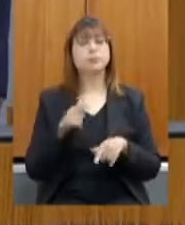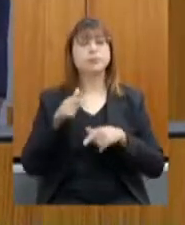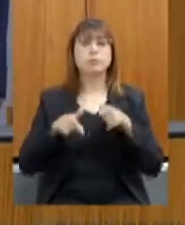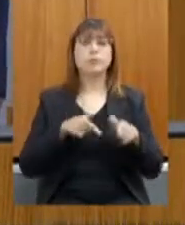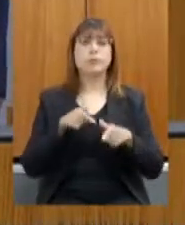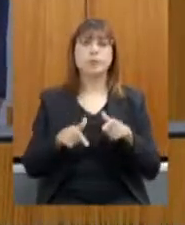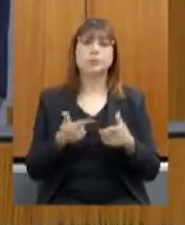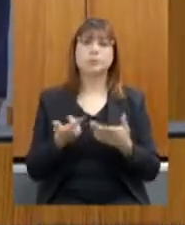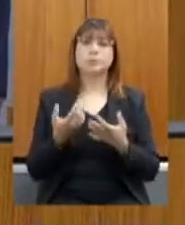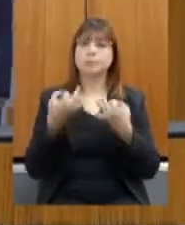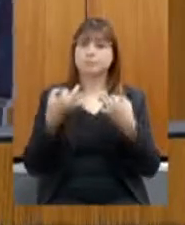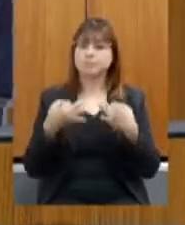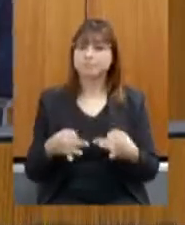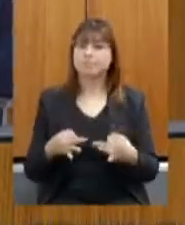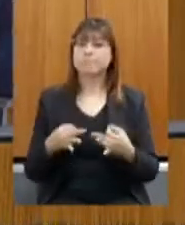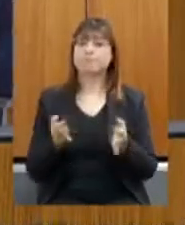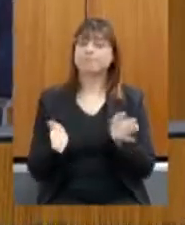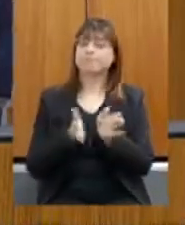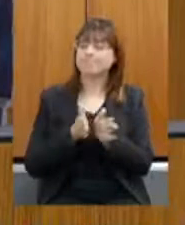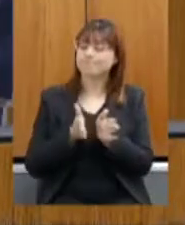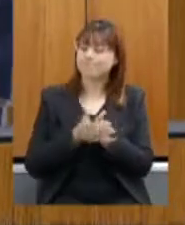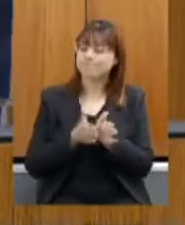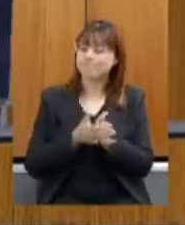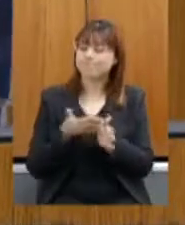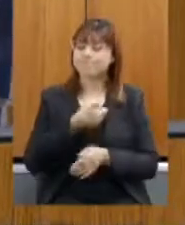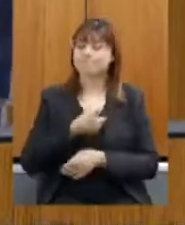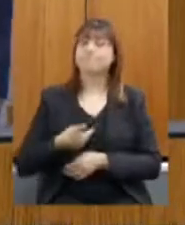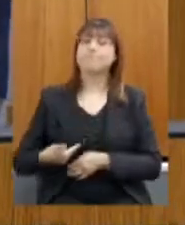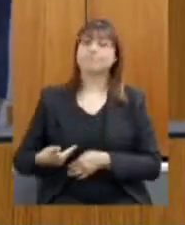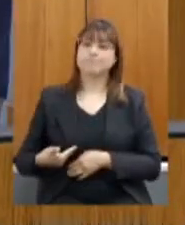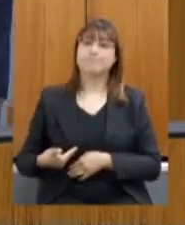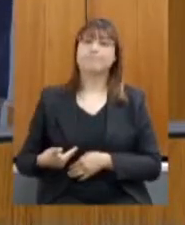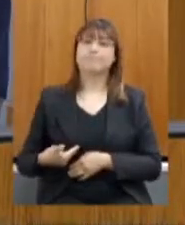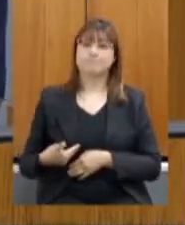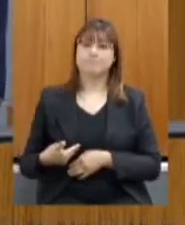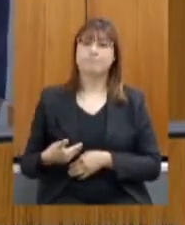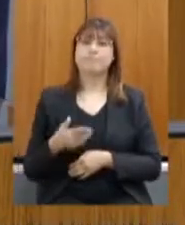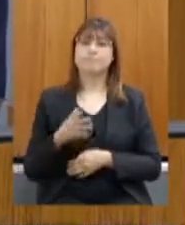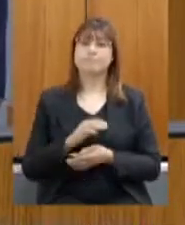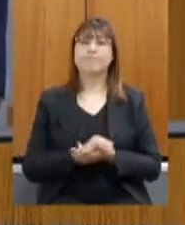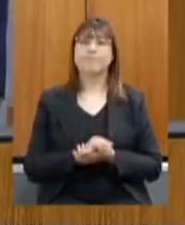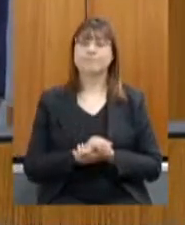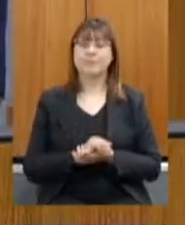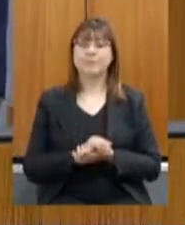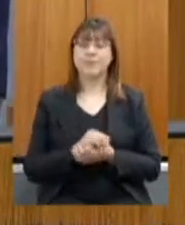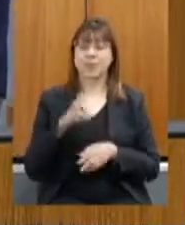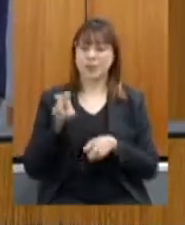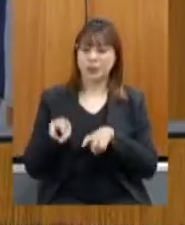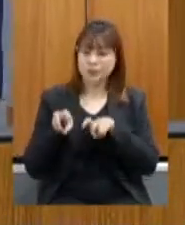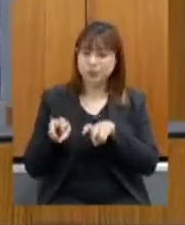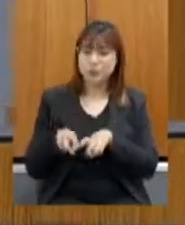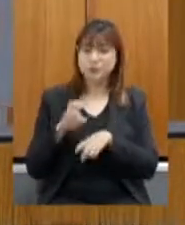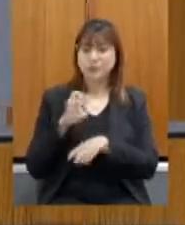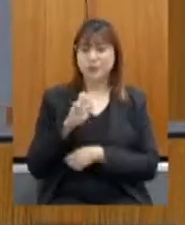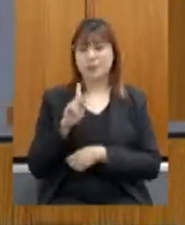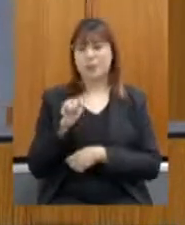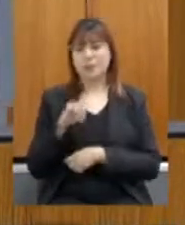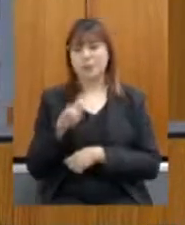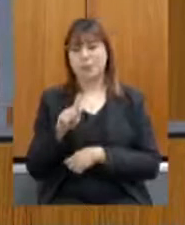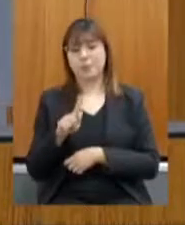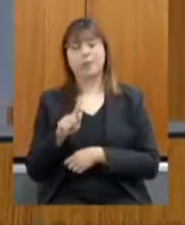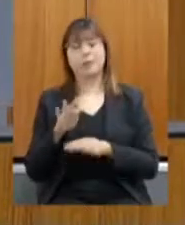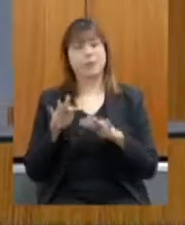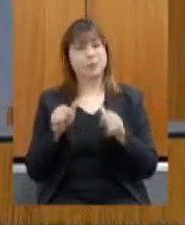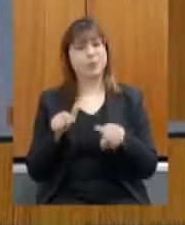é excelente, está de parabéns ao nosso governo, aí, nossa agricultura, a Ipamig, todos envolvidos nessa